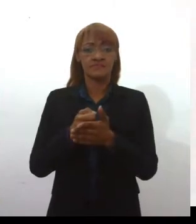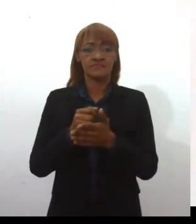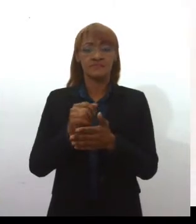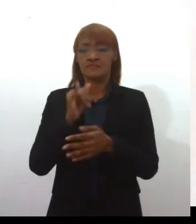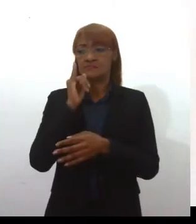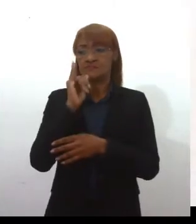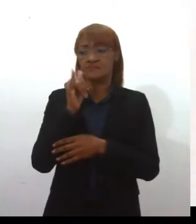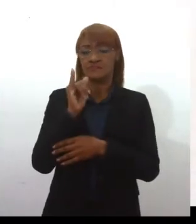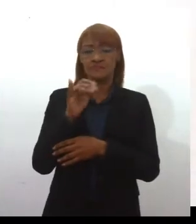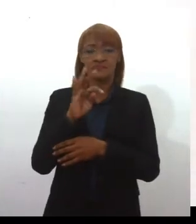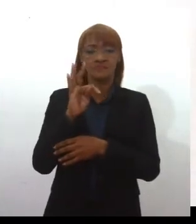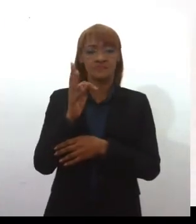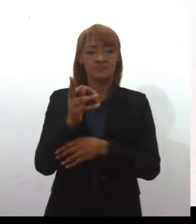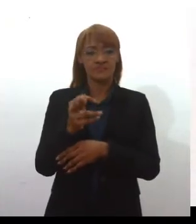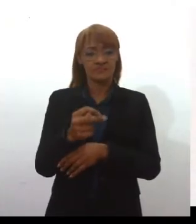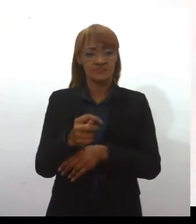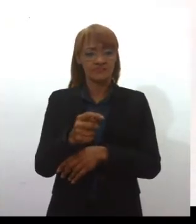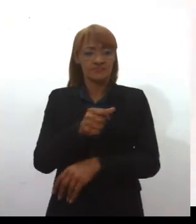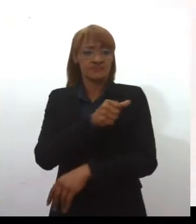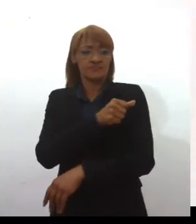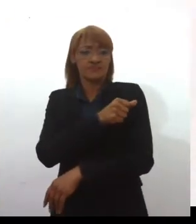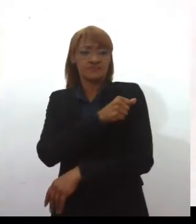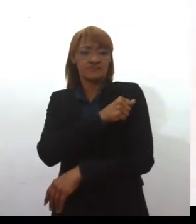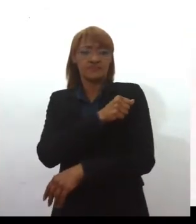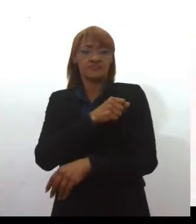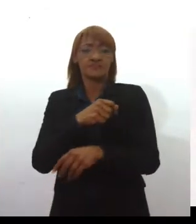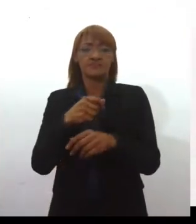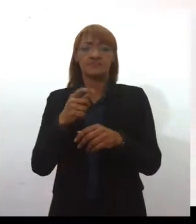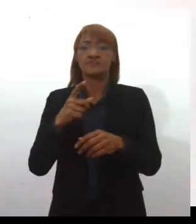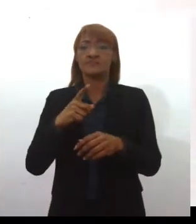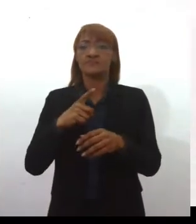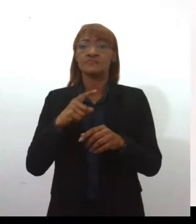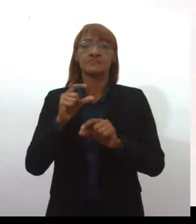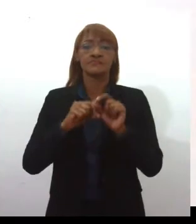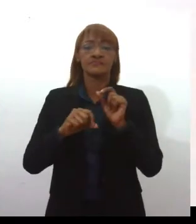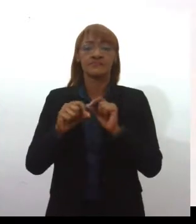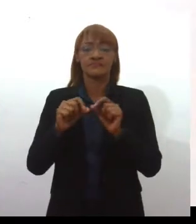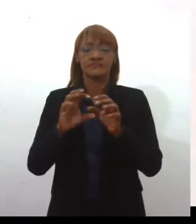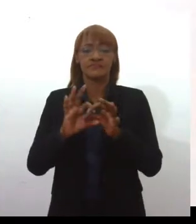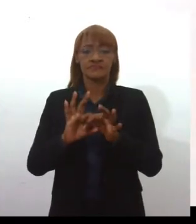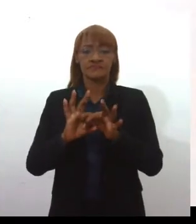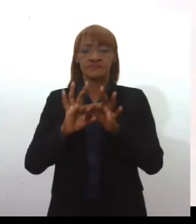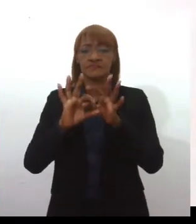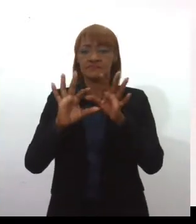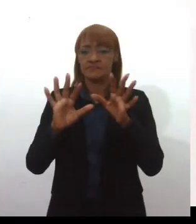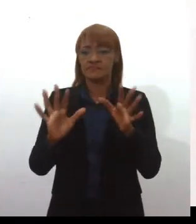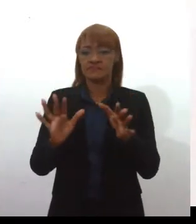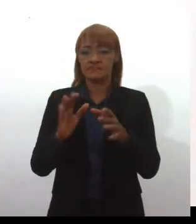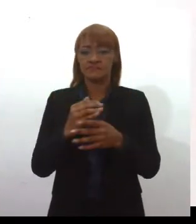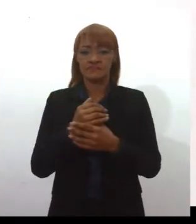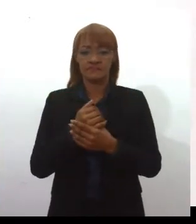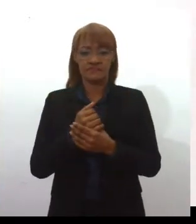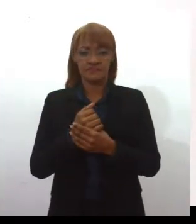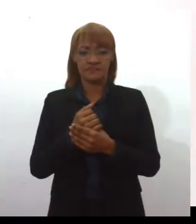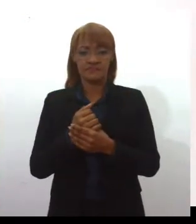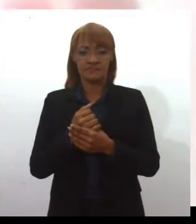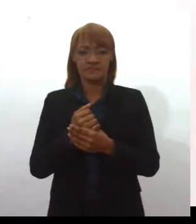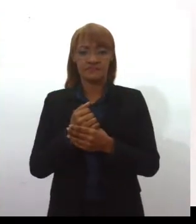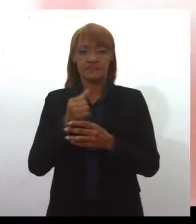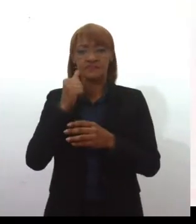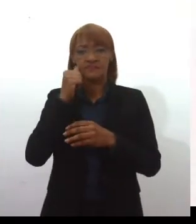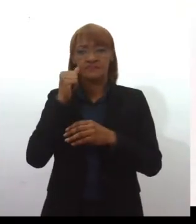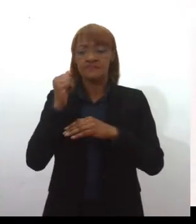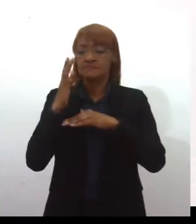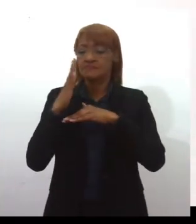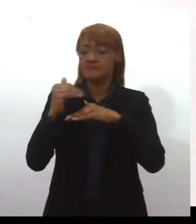a disciplina também tinha que conter os contextos da liberdade, né? Ela era uma mulher que tinha muito carisma para falar com